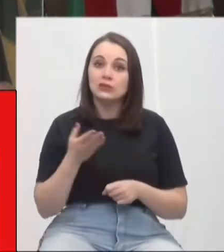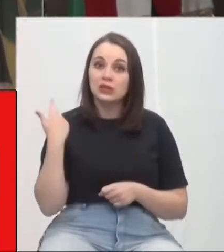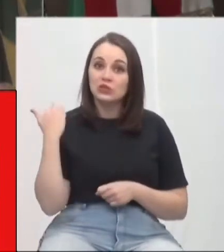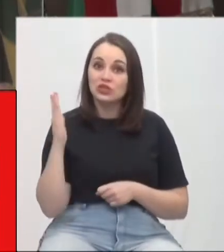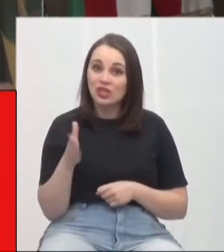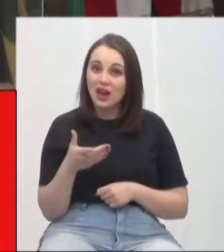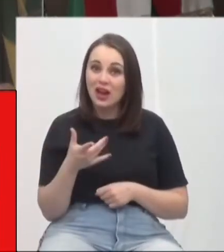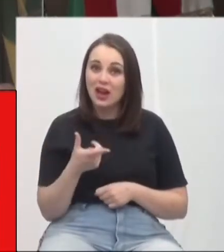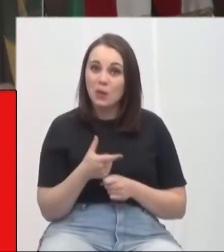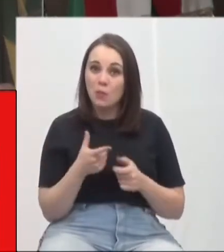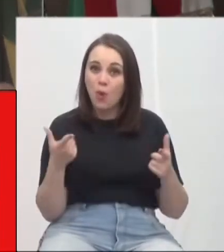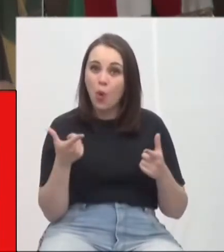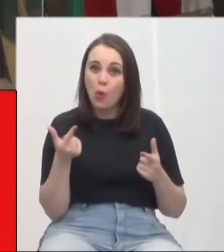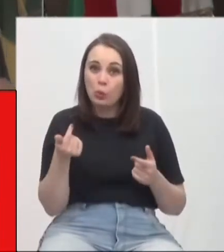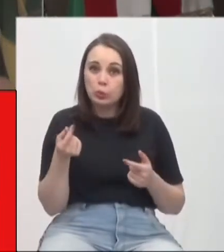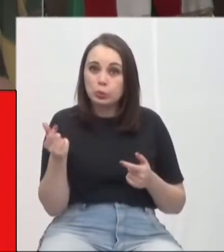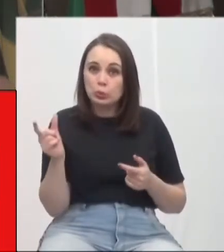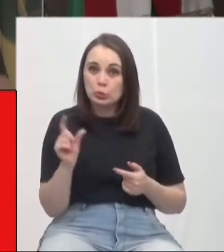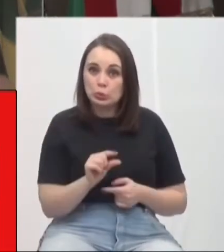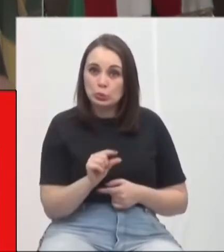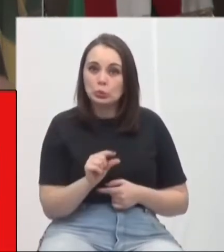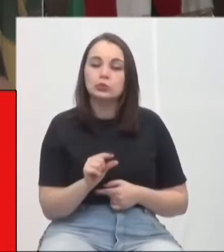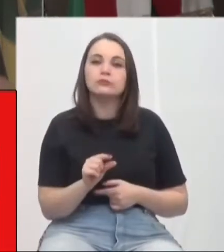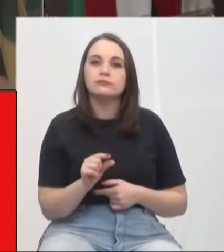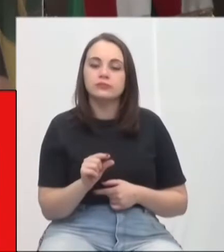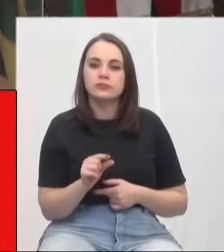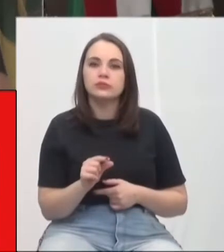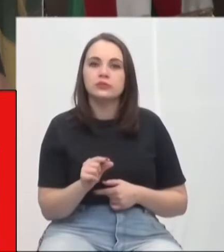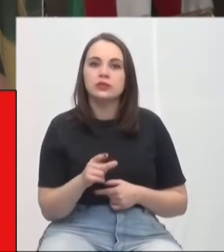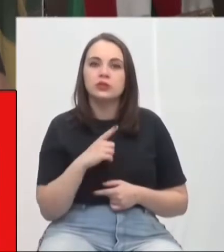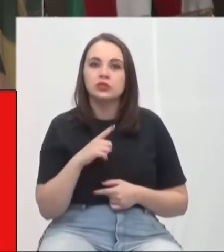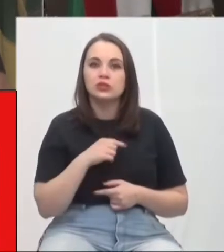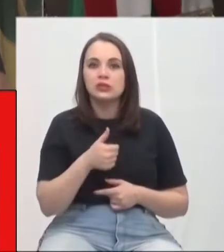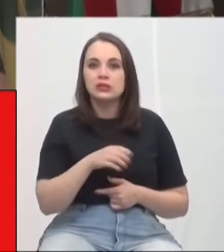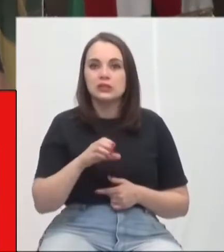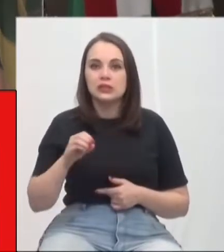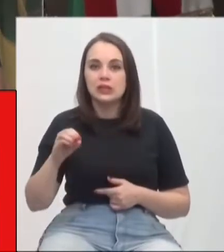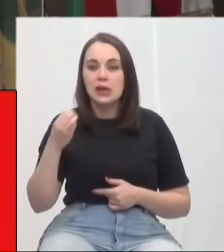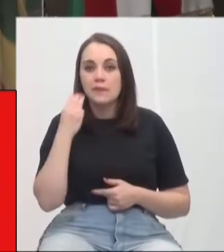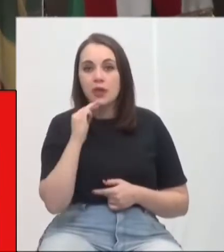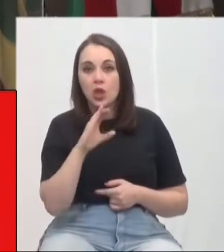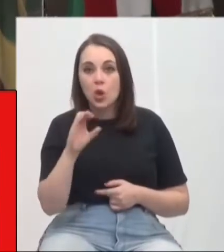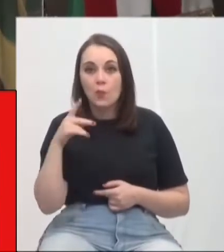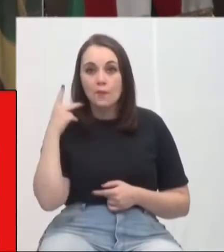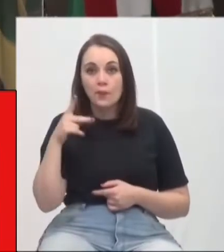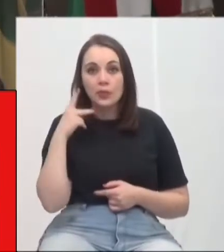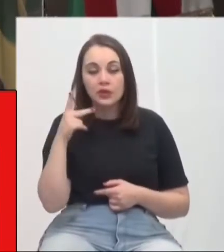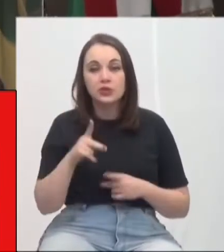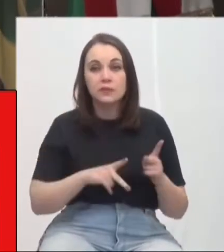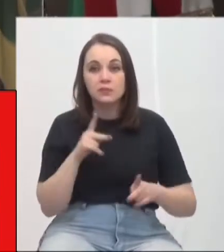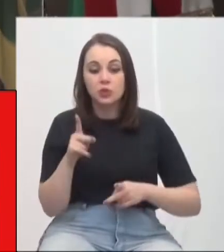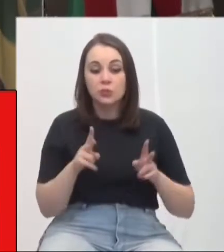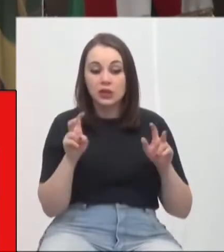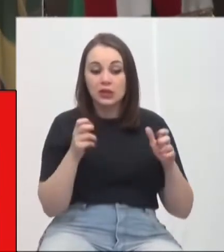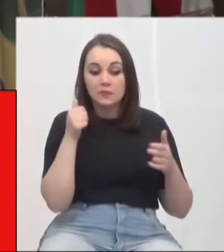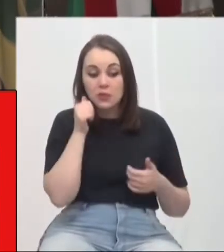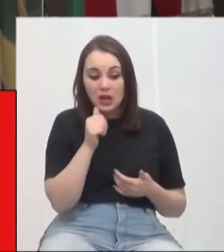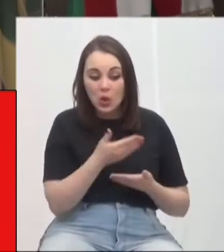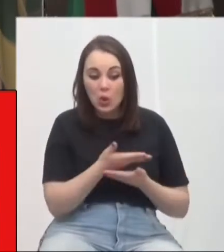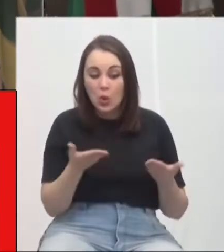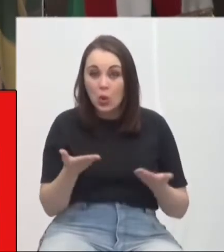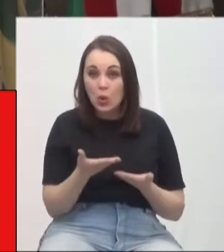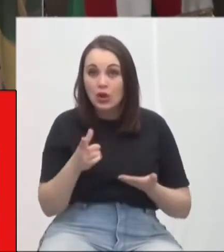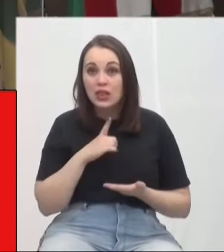corte desde 2015, inclusive, a gente tinha 100 milhões para investimentos em políticas públicas para as mulheres, esse ano teremos